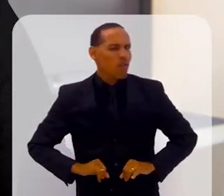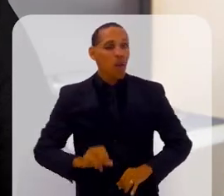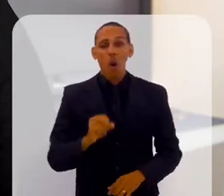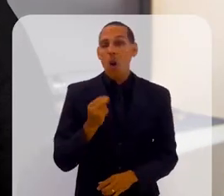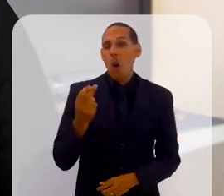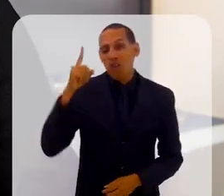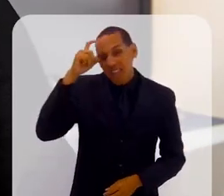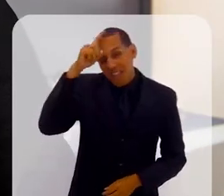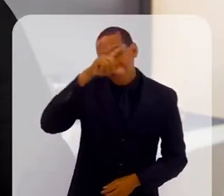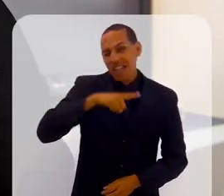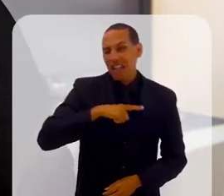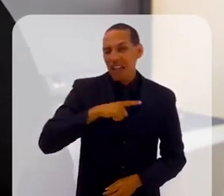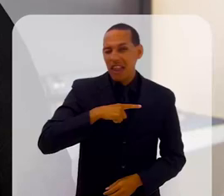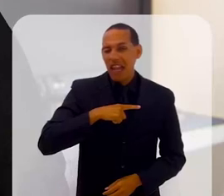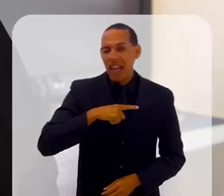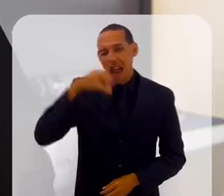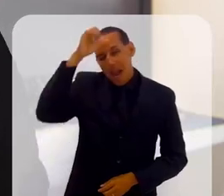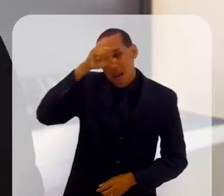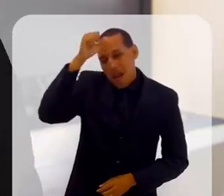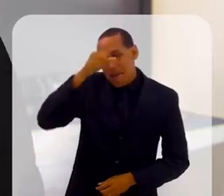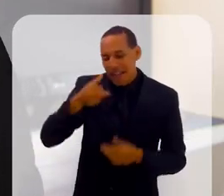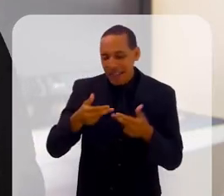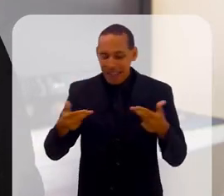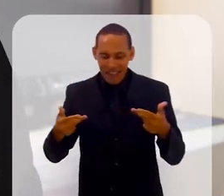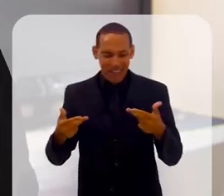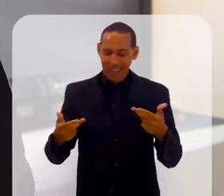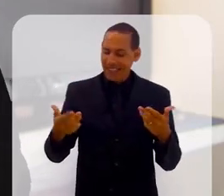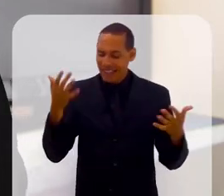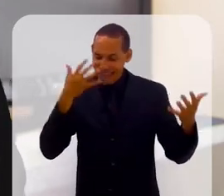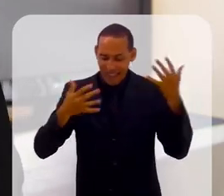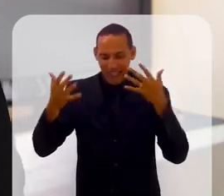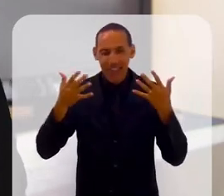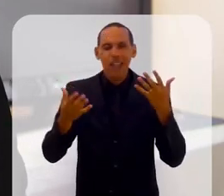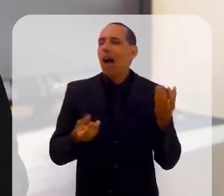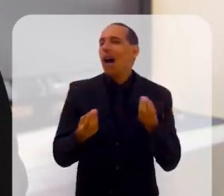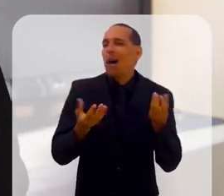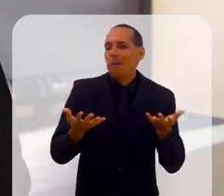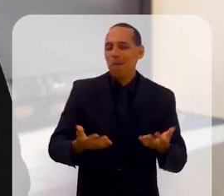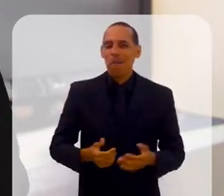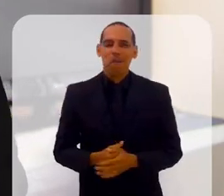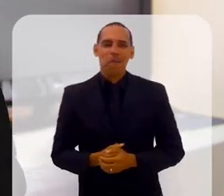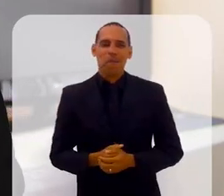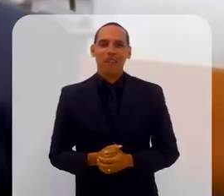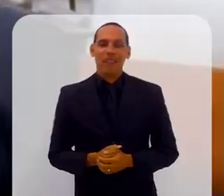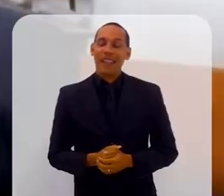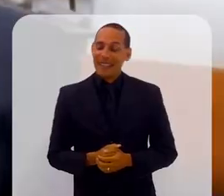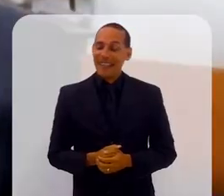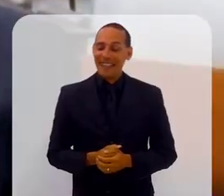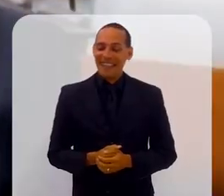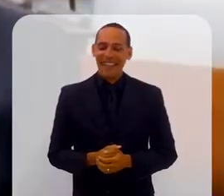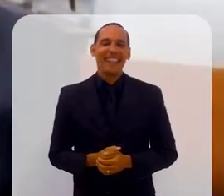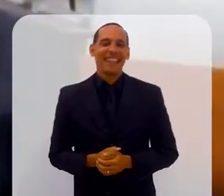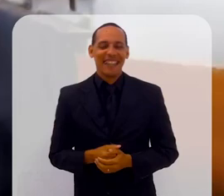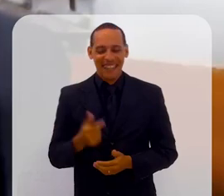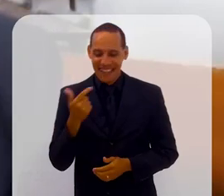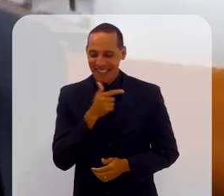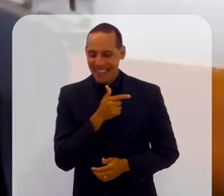dificuldade de aprendizagem por conta das mudanças? Tá,